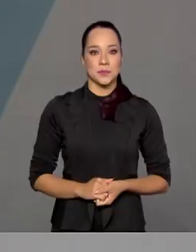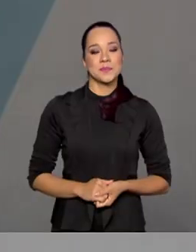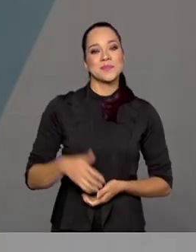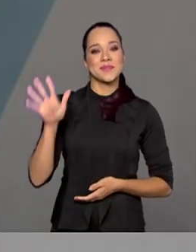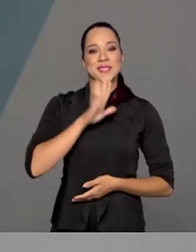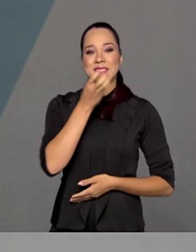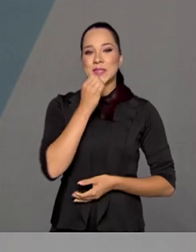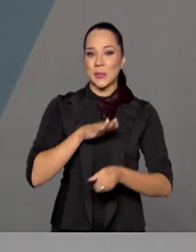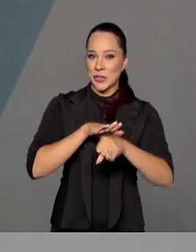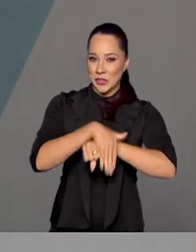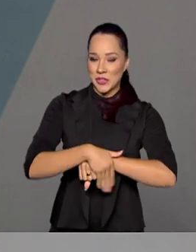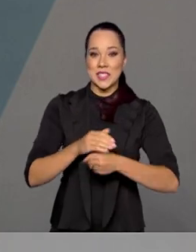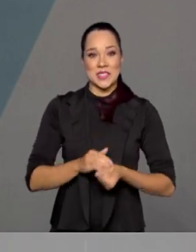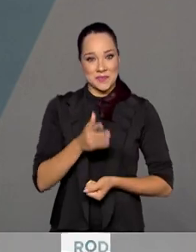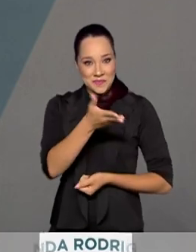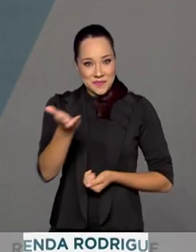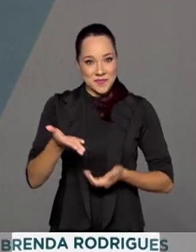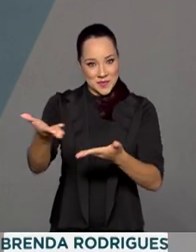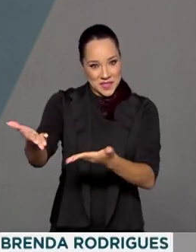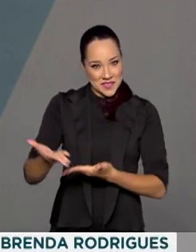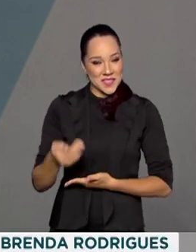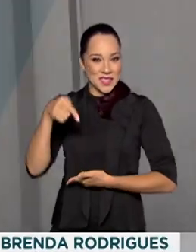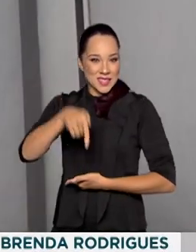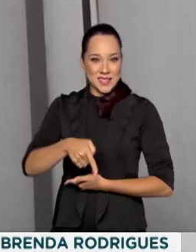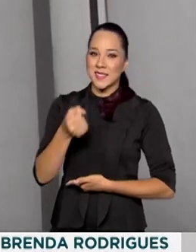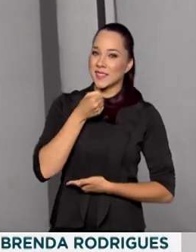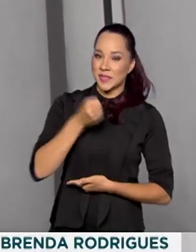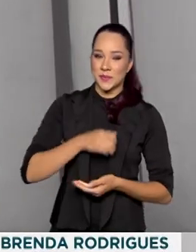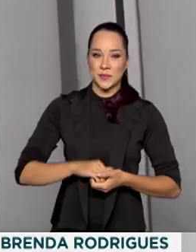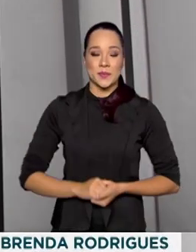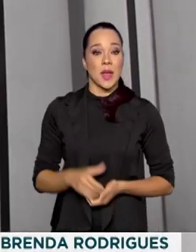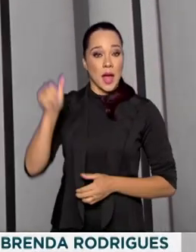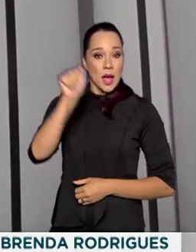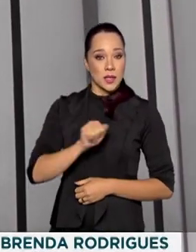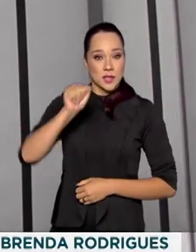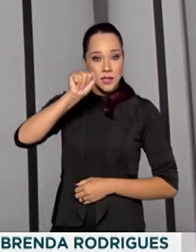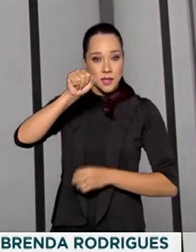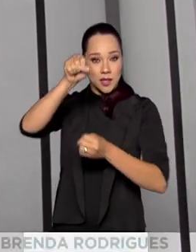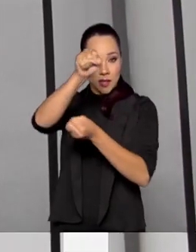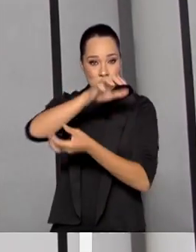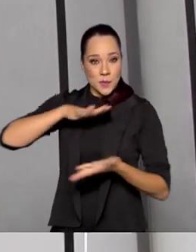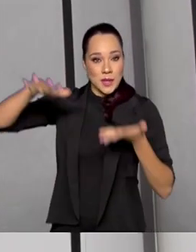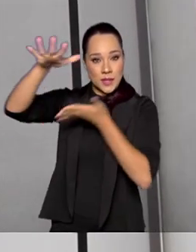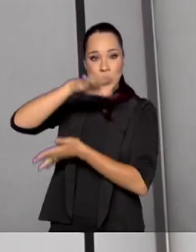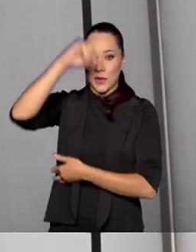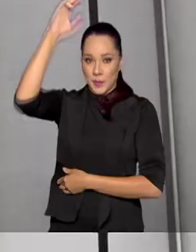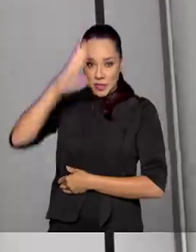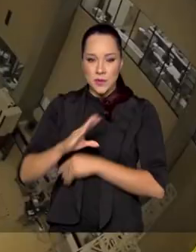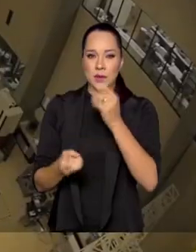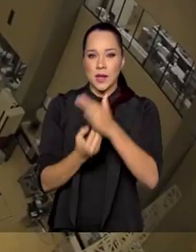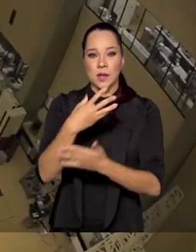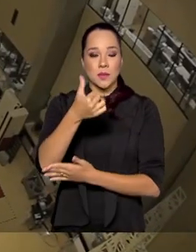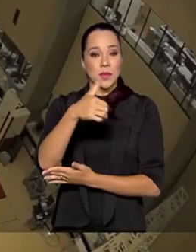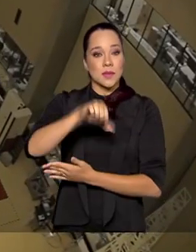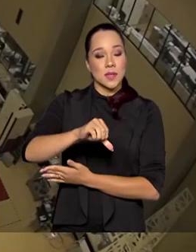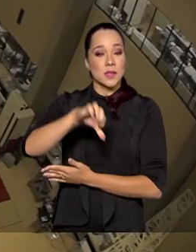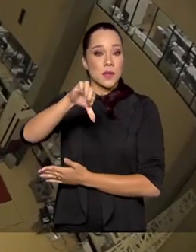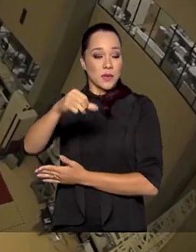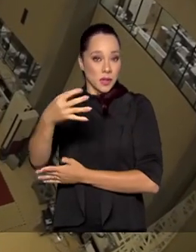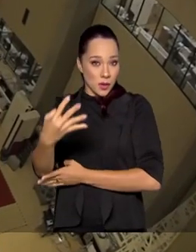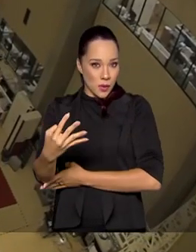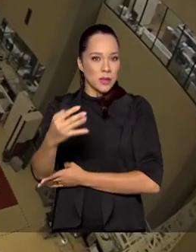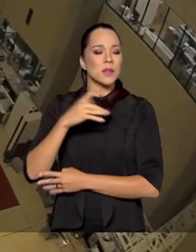Olá, boa noite e seja bem-vindo ao Brasil em Pauta. A Agência Espacial Brasileira foi criada em 1994